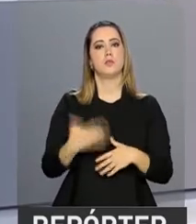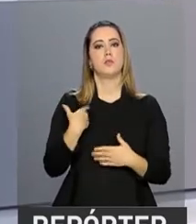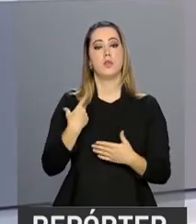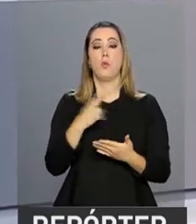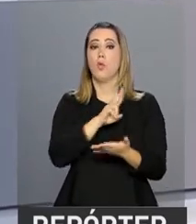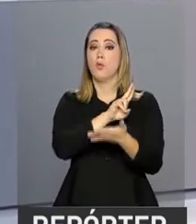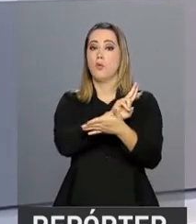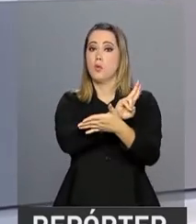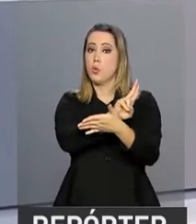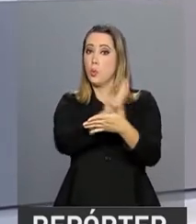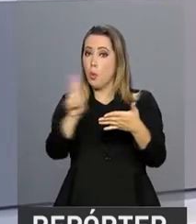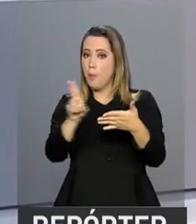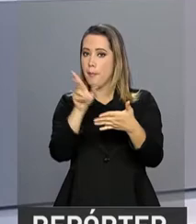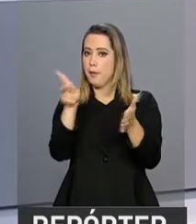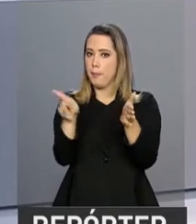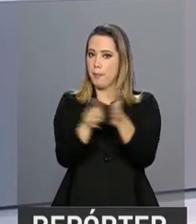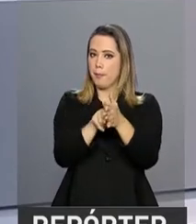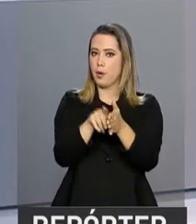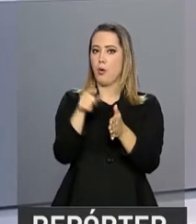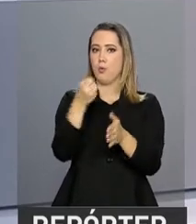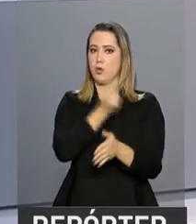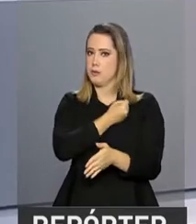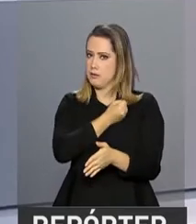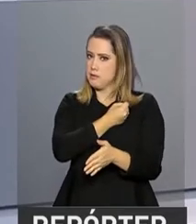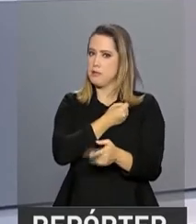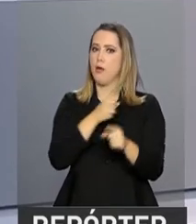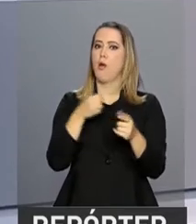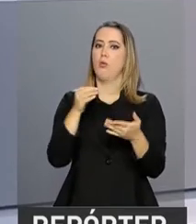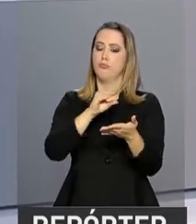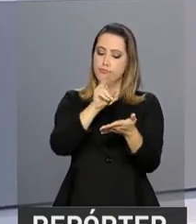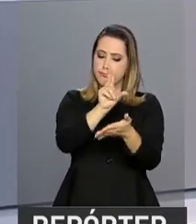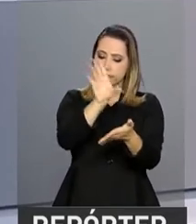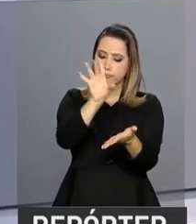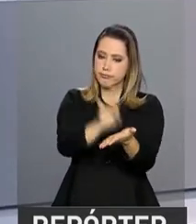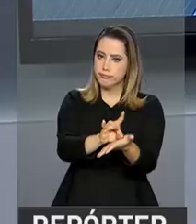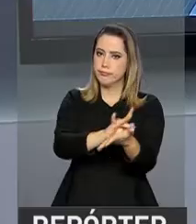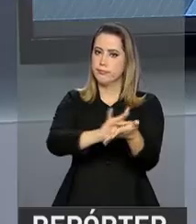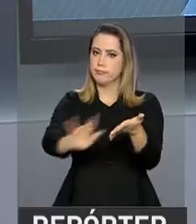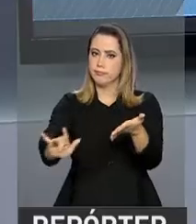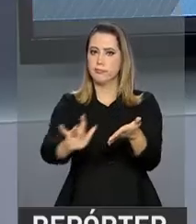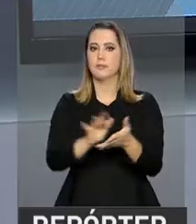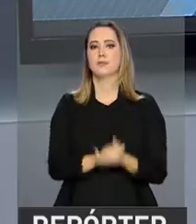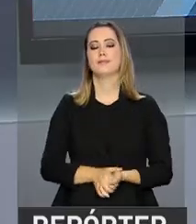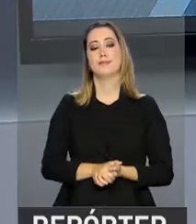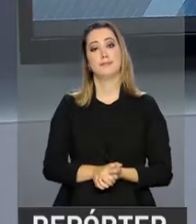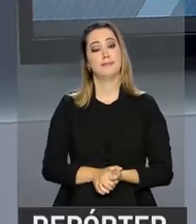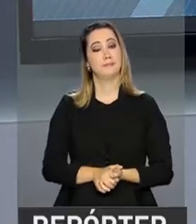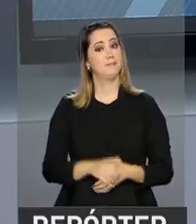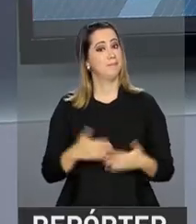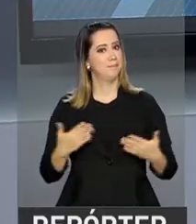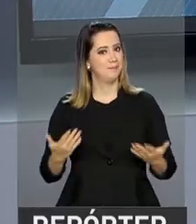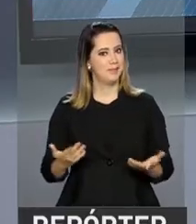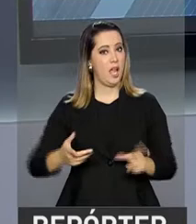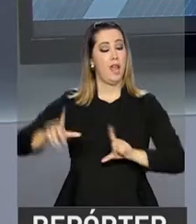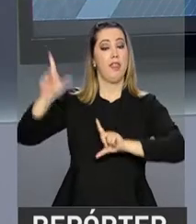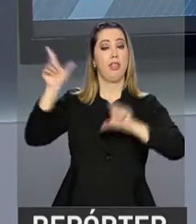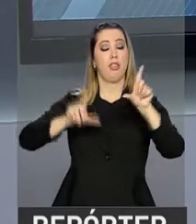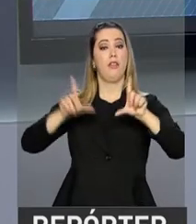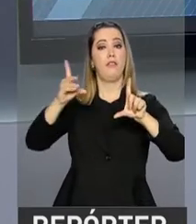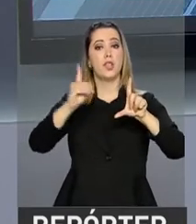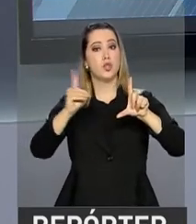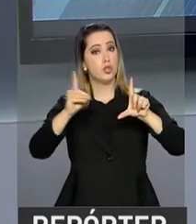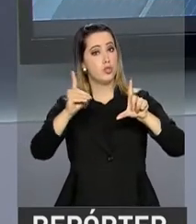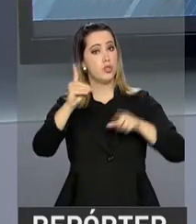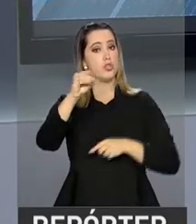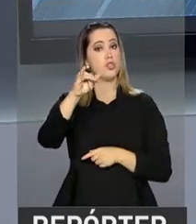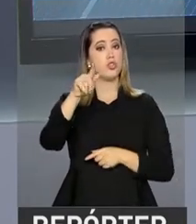personalizadas, com o nome e número de inscrição do participante. A TV digital já é realidade no